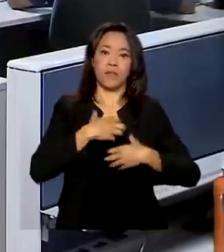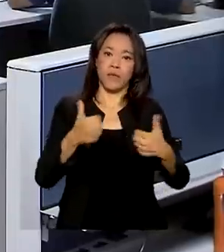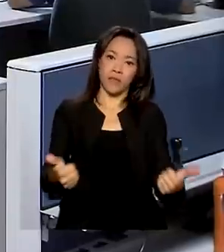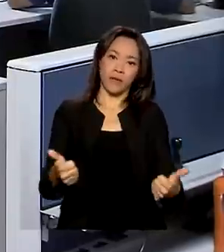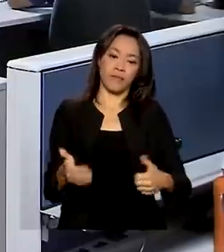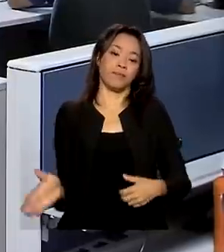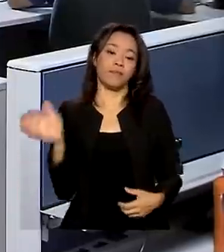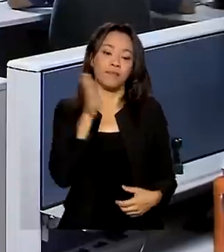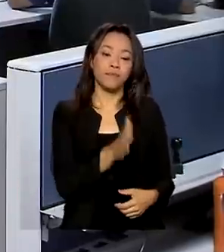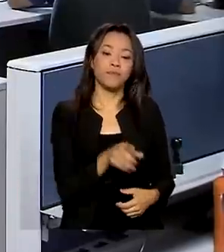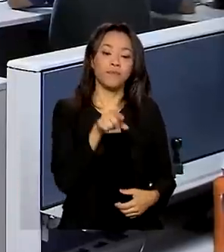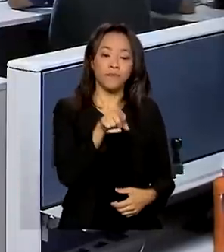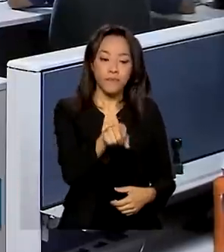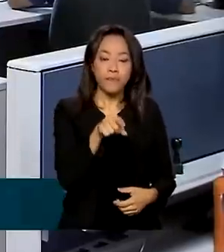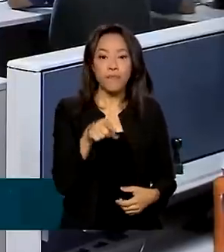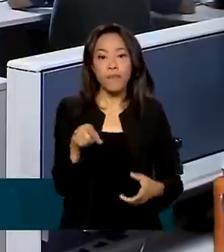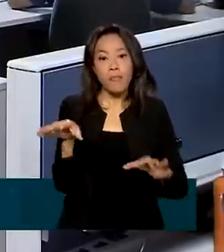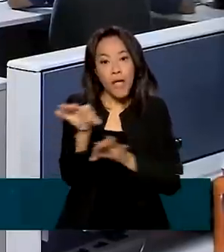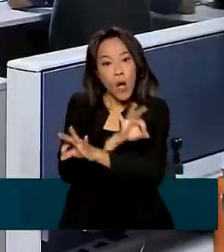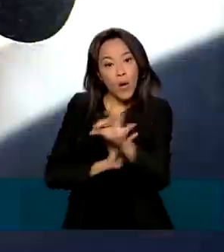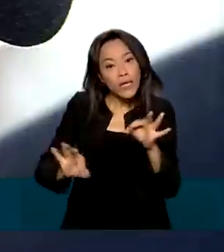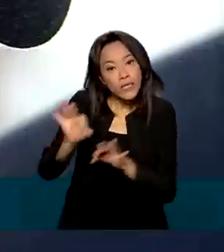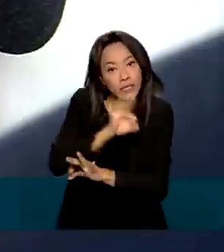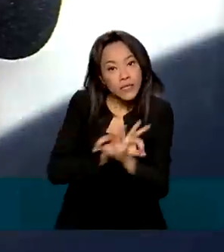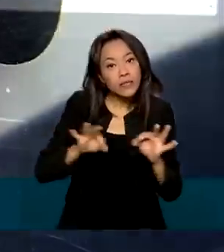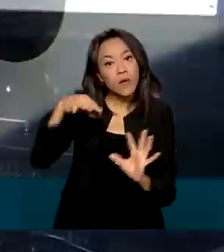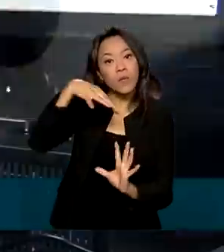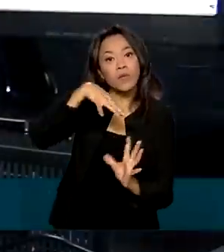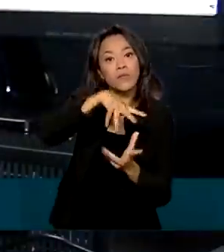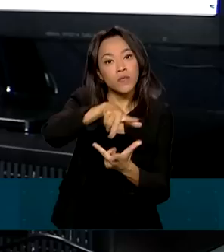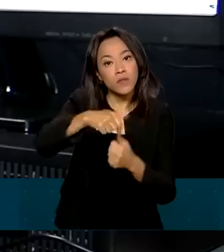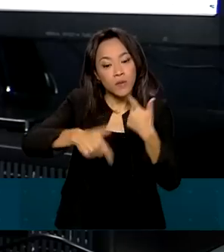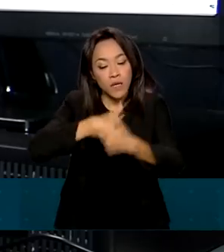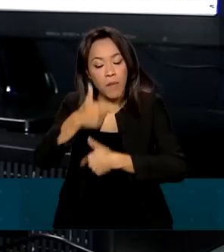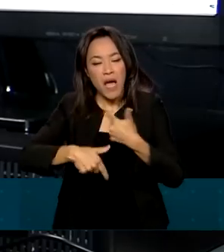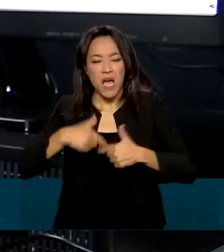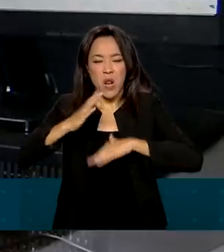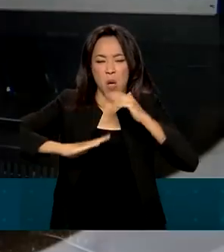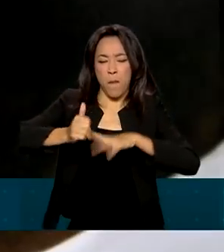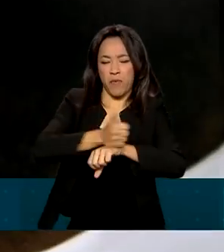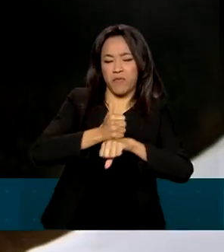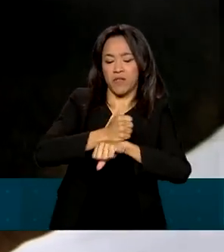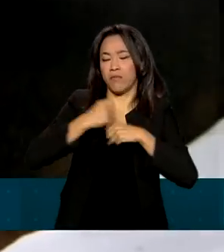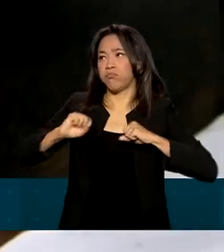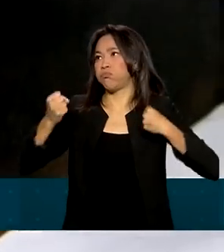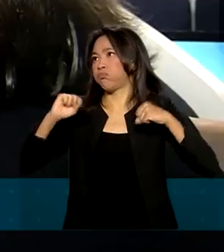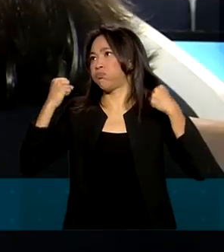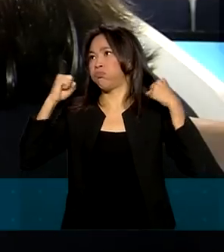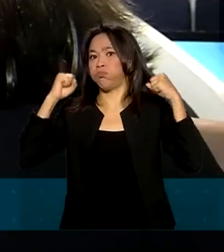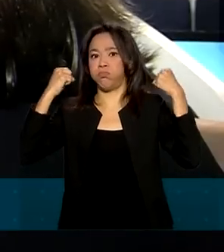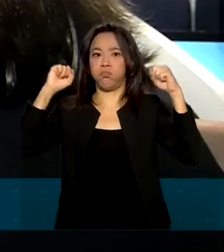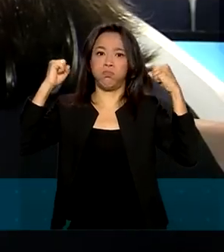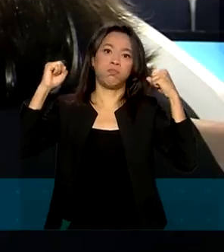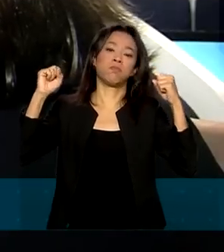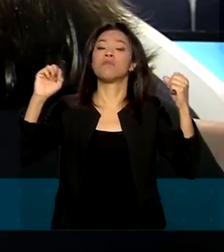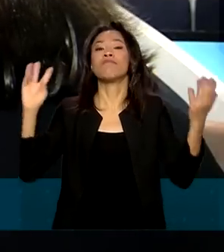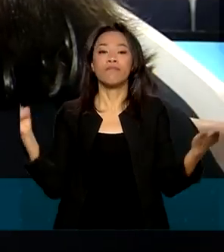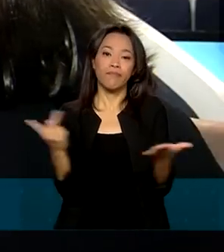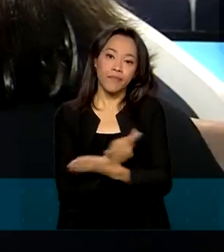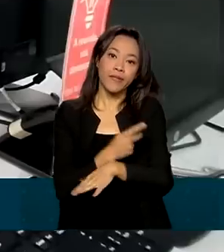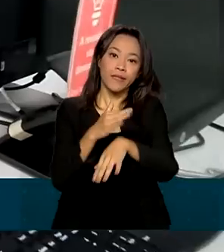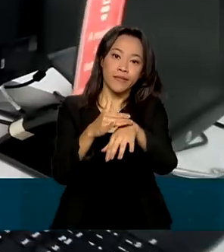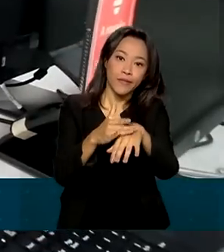Segundo a Organização Internacional do Trabalho, profissões estressantes muitas vezes desenvolvem doenças ou